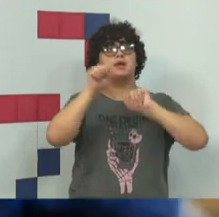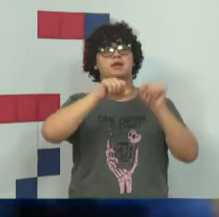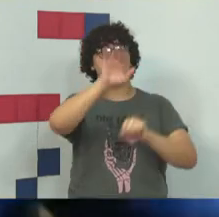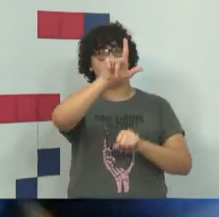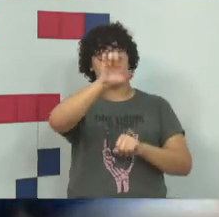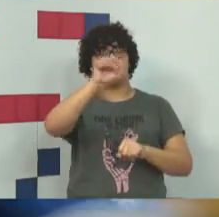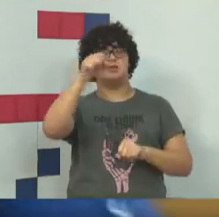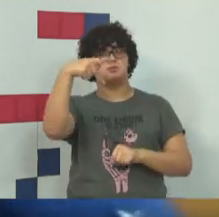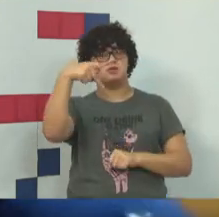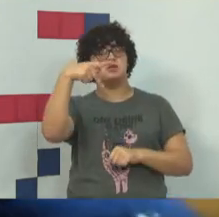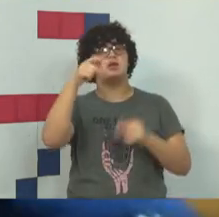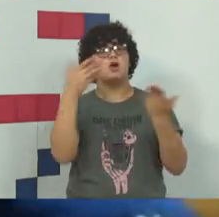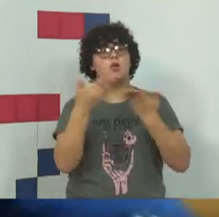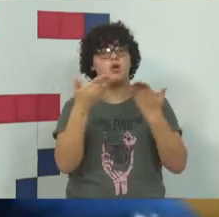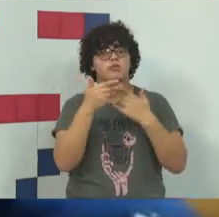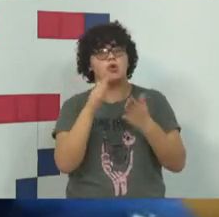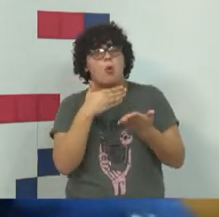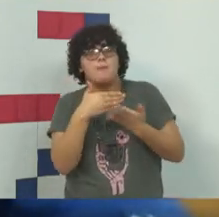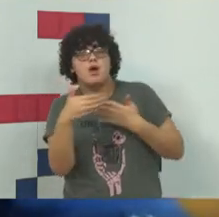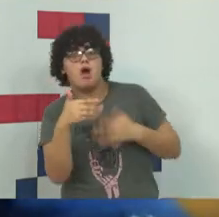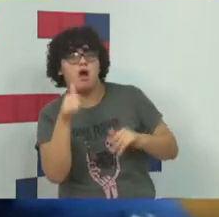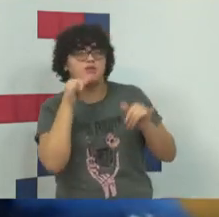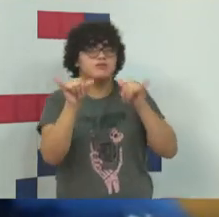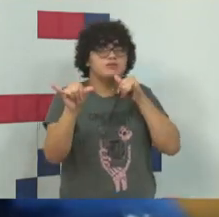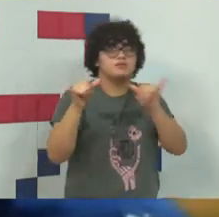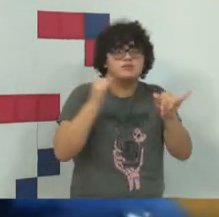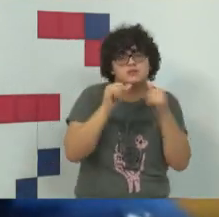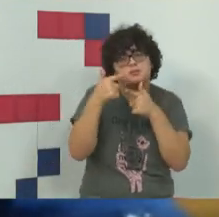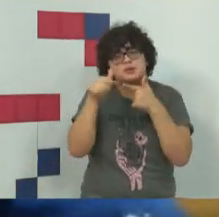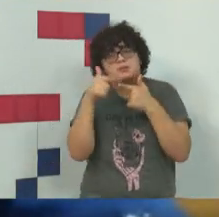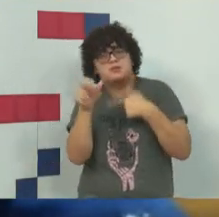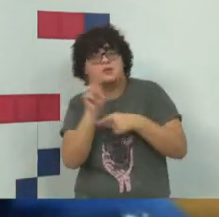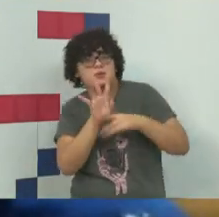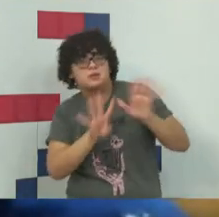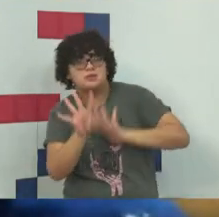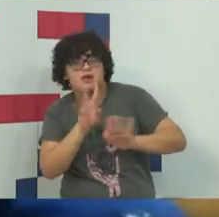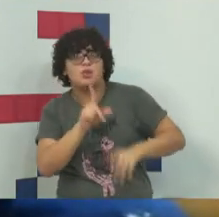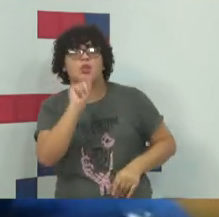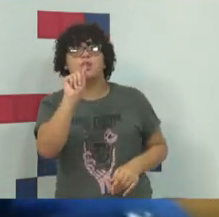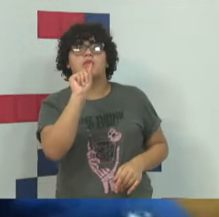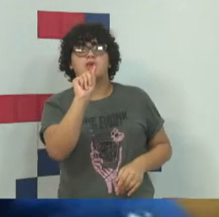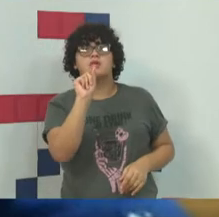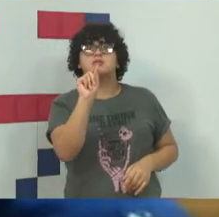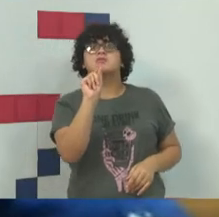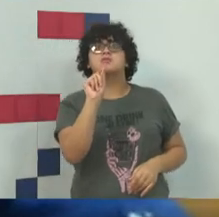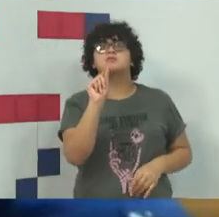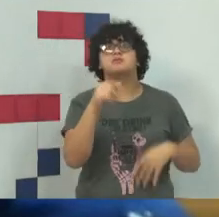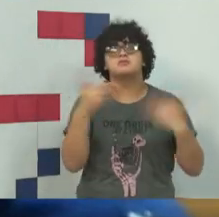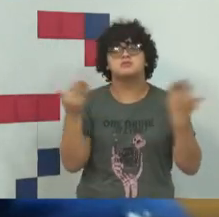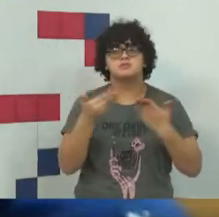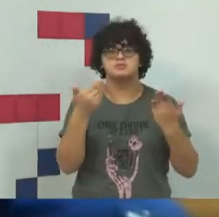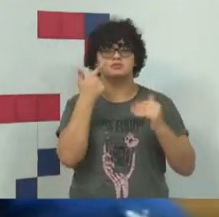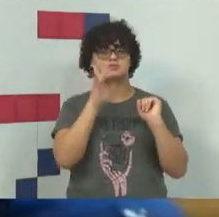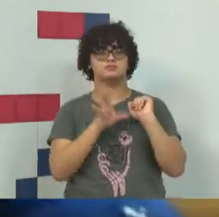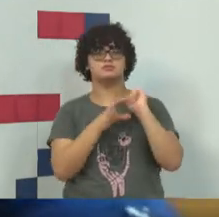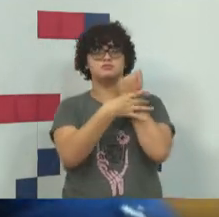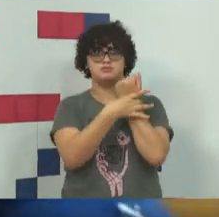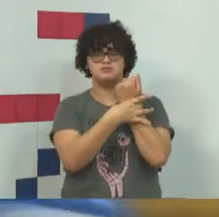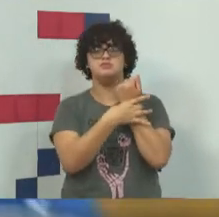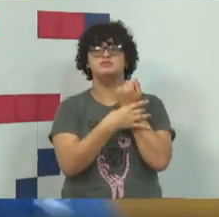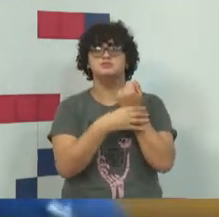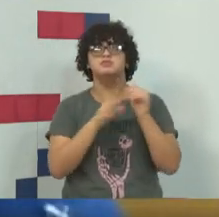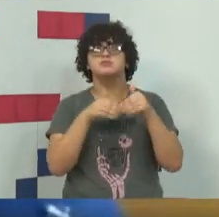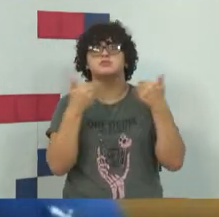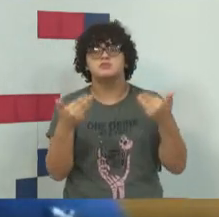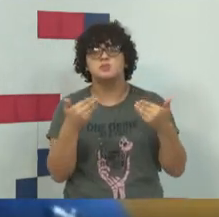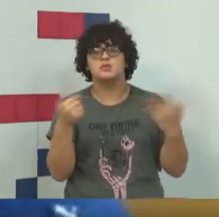bastante cauteloso, em relação à questão da segurança, né, então,